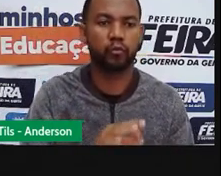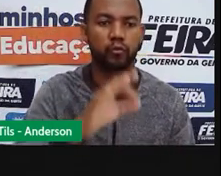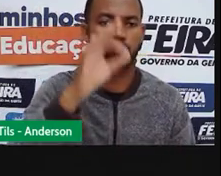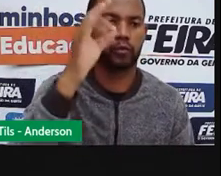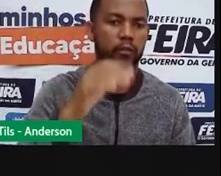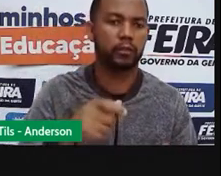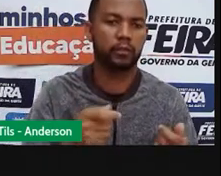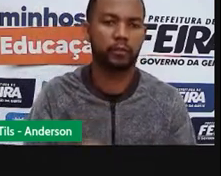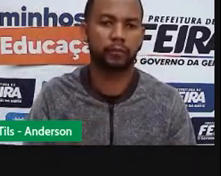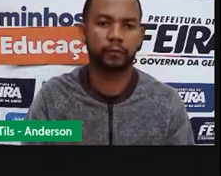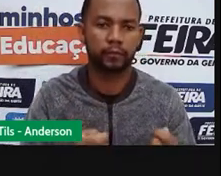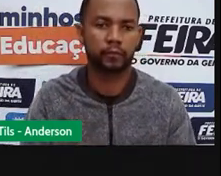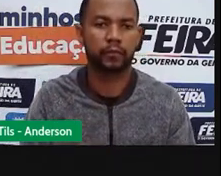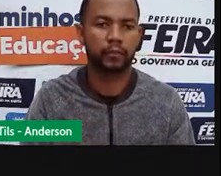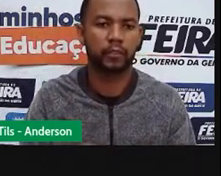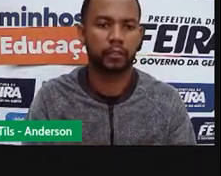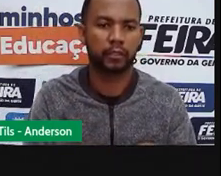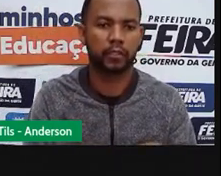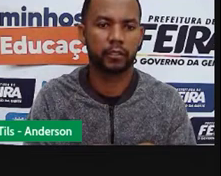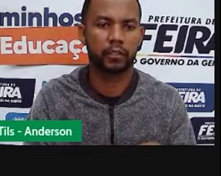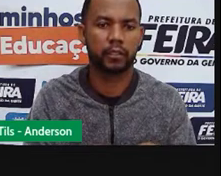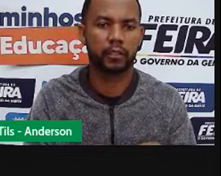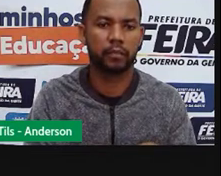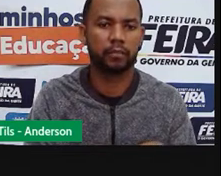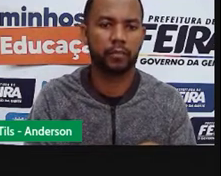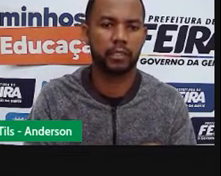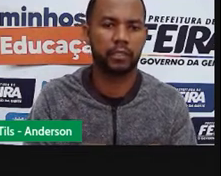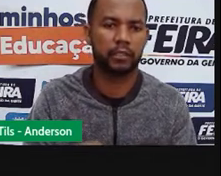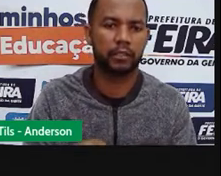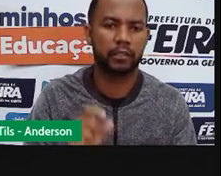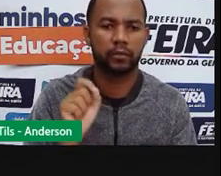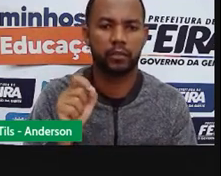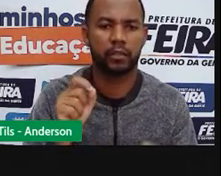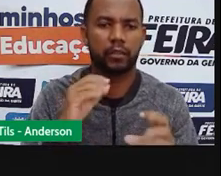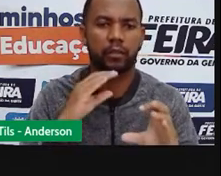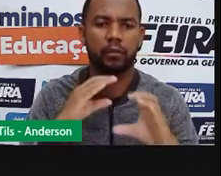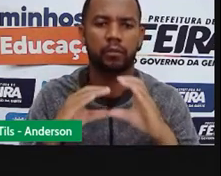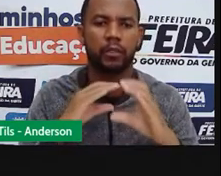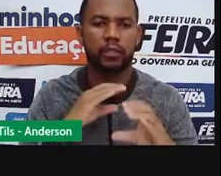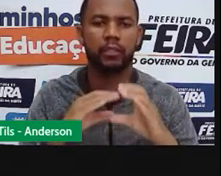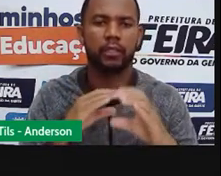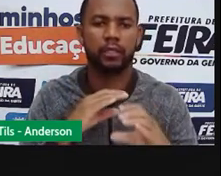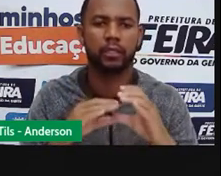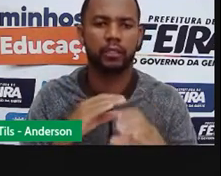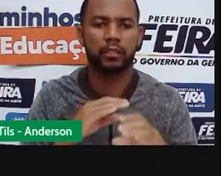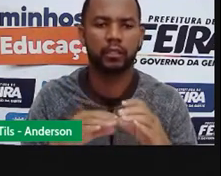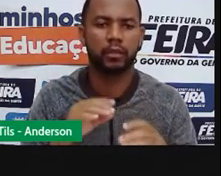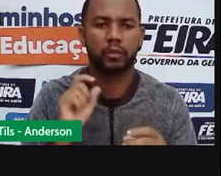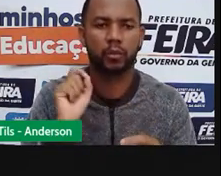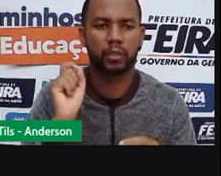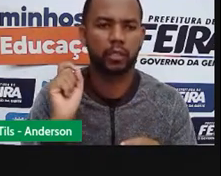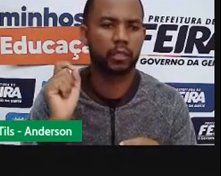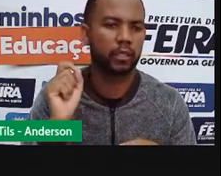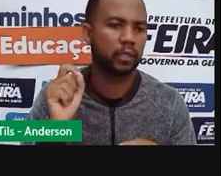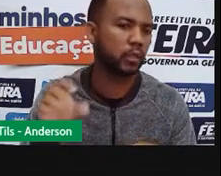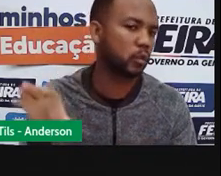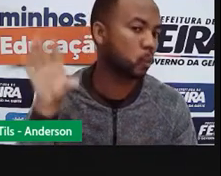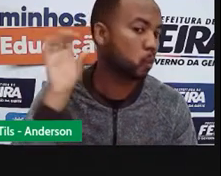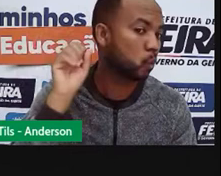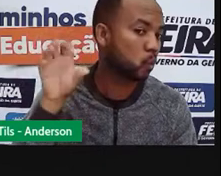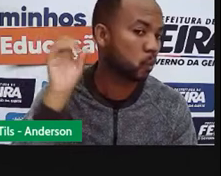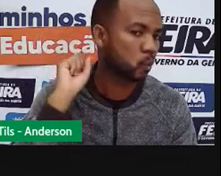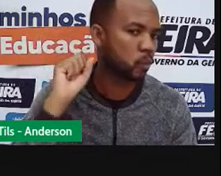redor e eles tinham uma forma única de se comunicar. Então, tanto com o som dos tambores,